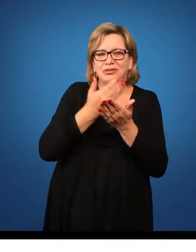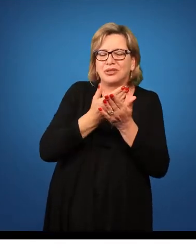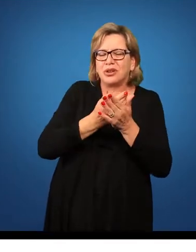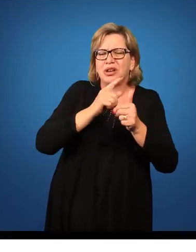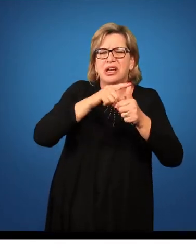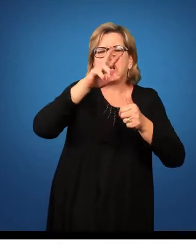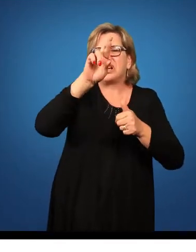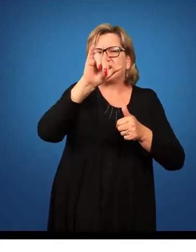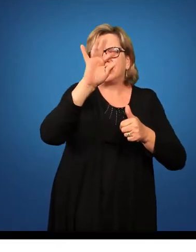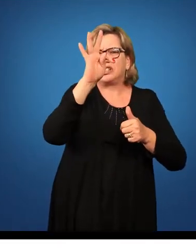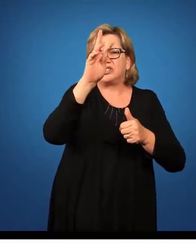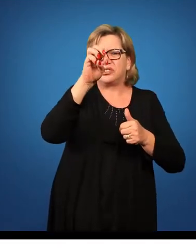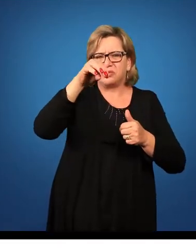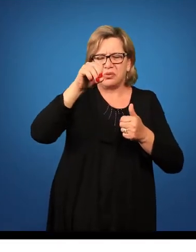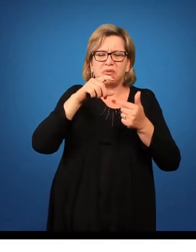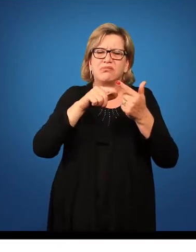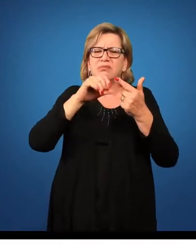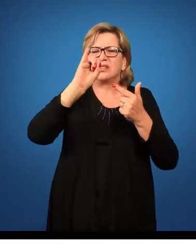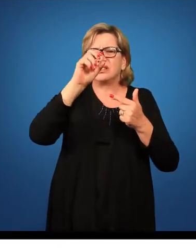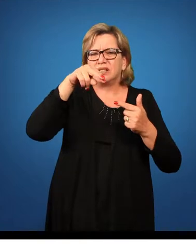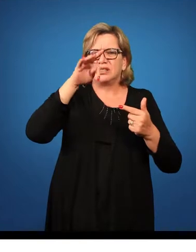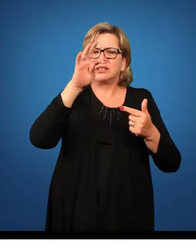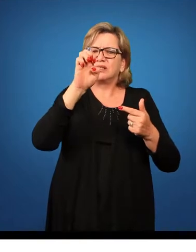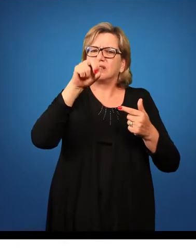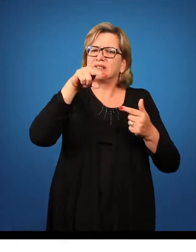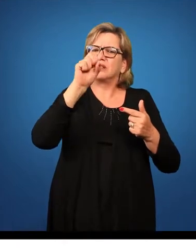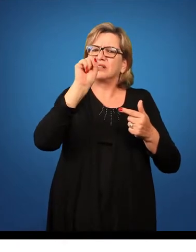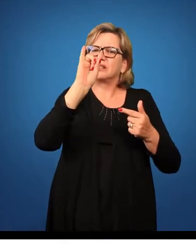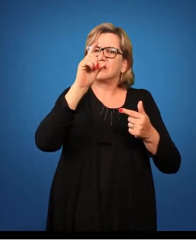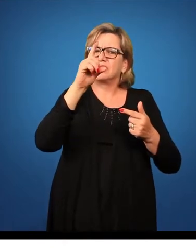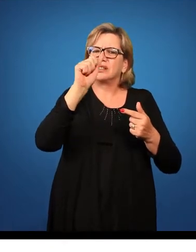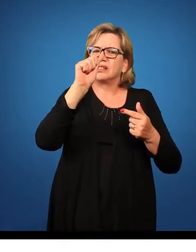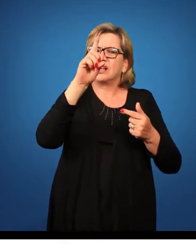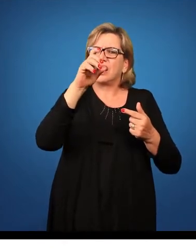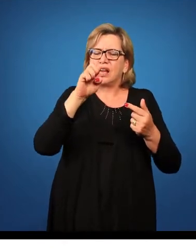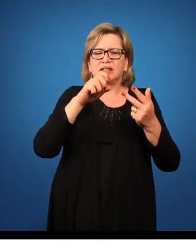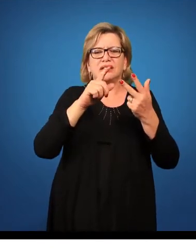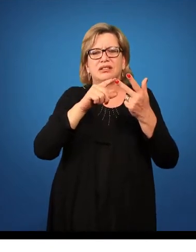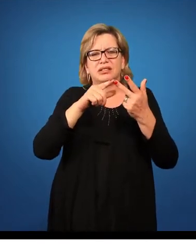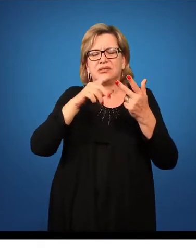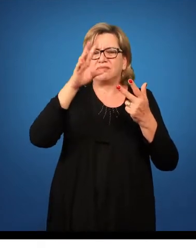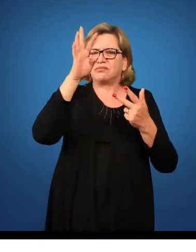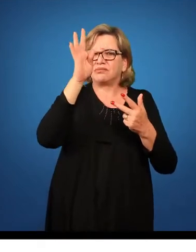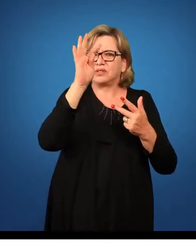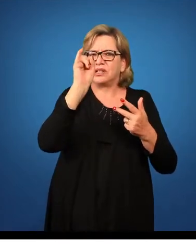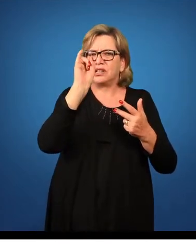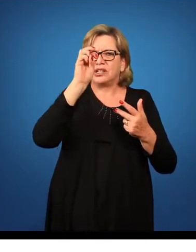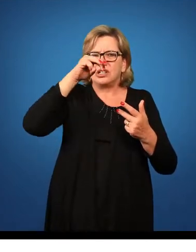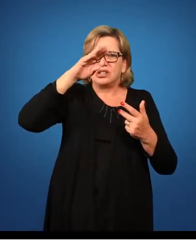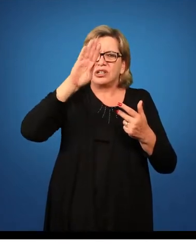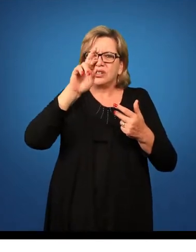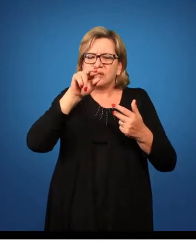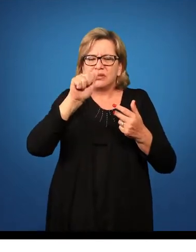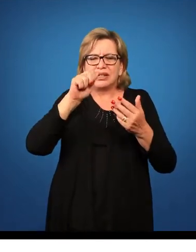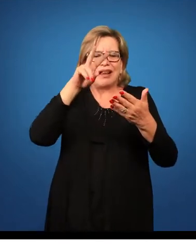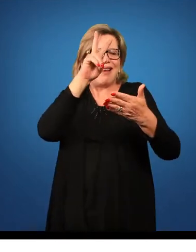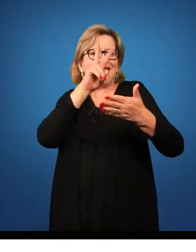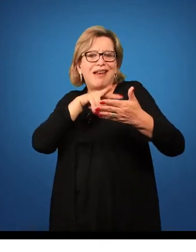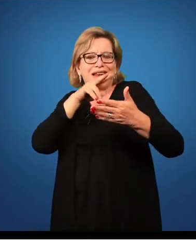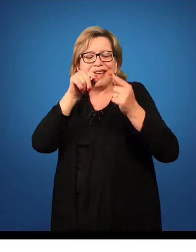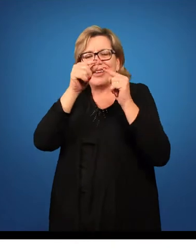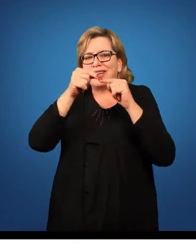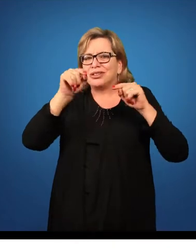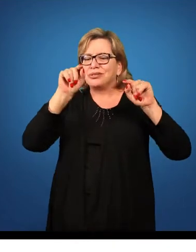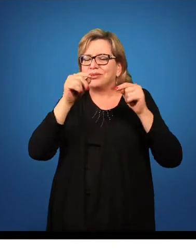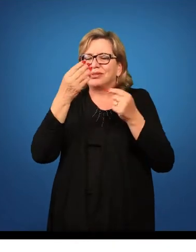intensidade, timbre, a partir de músicas folclóricas, de leitura musical, de prática